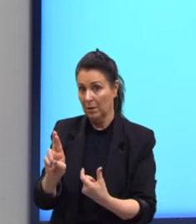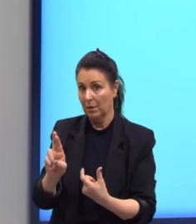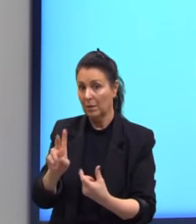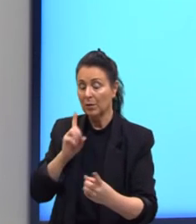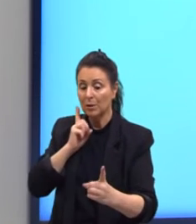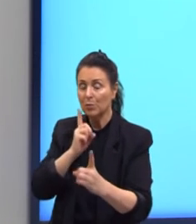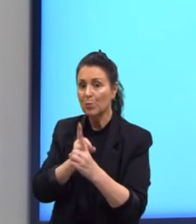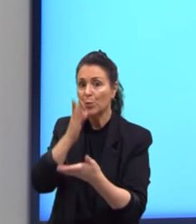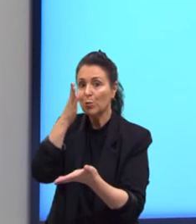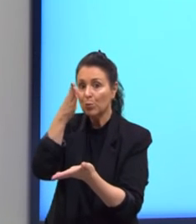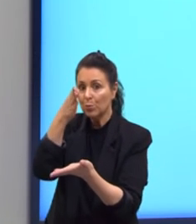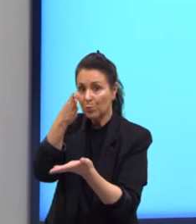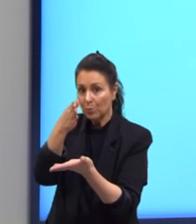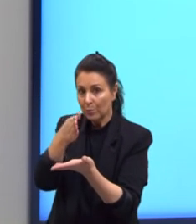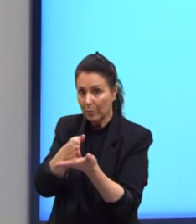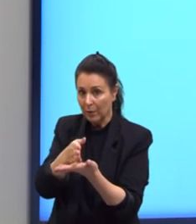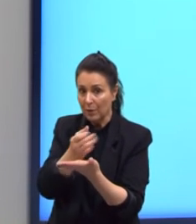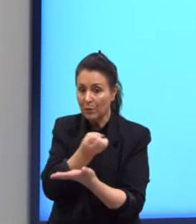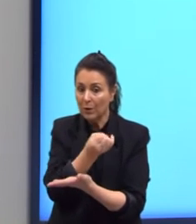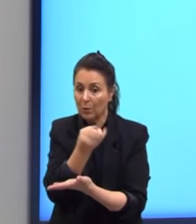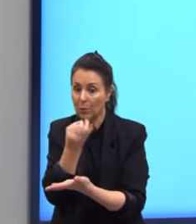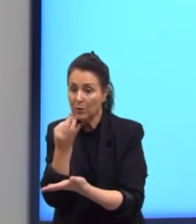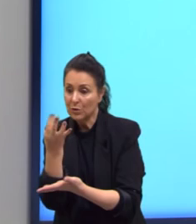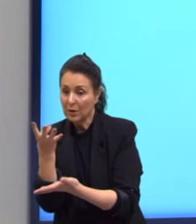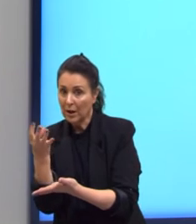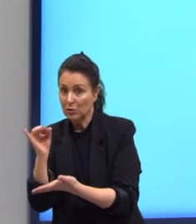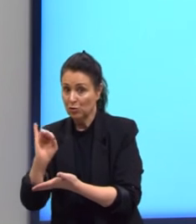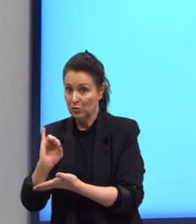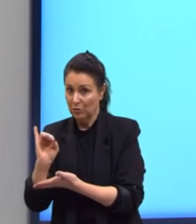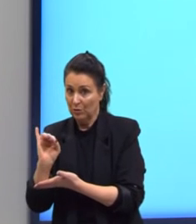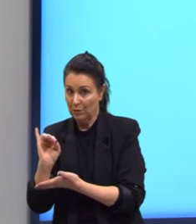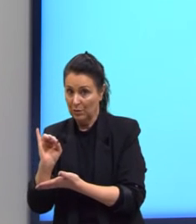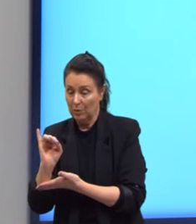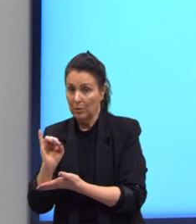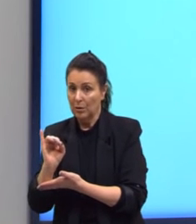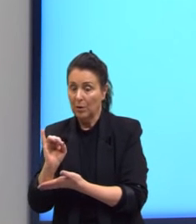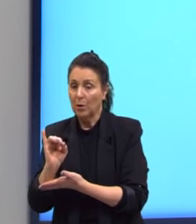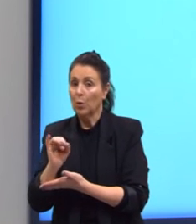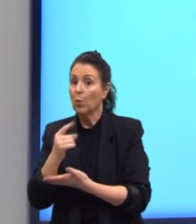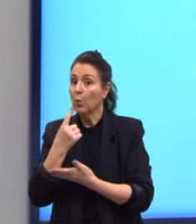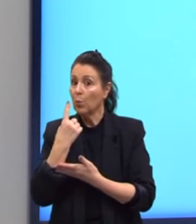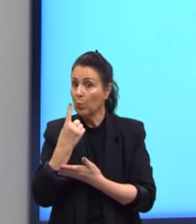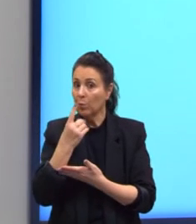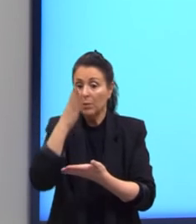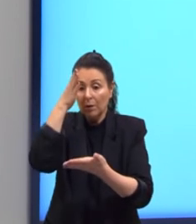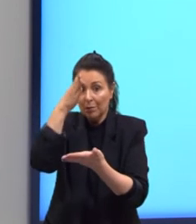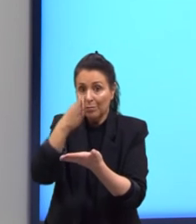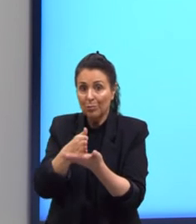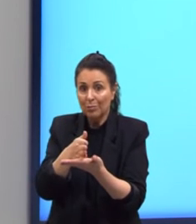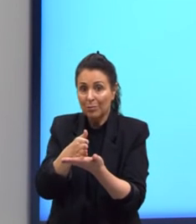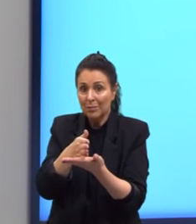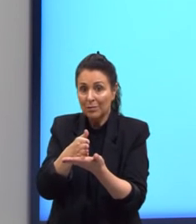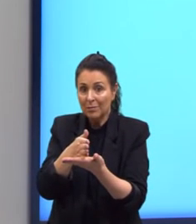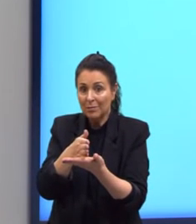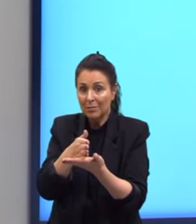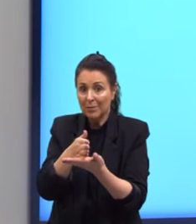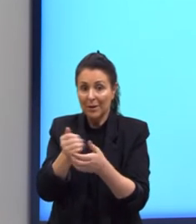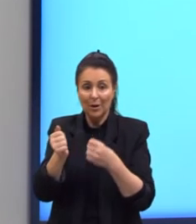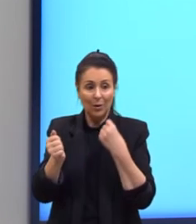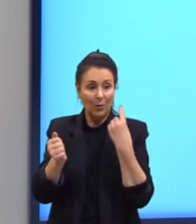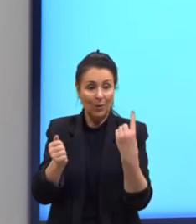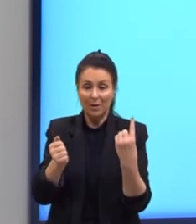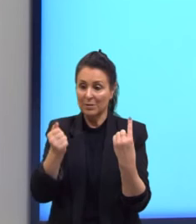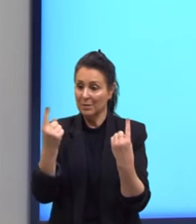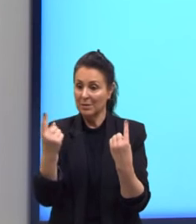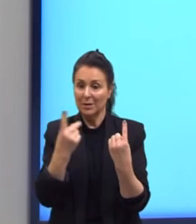porque sempre que for uma quantidade ímpar nós temos um termo que fica exatamente no meio e para descobrir esse